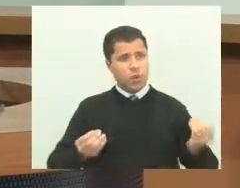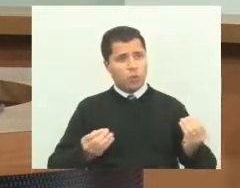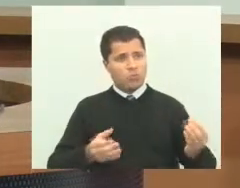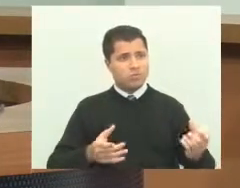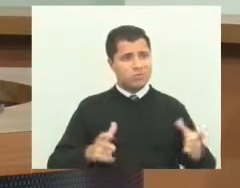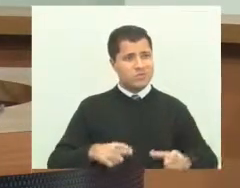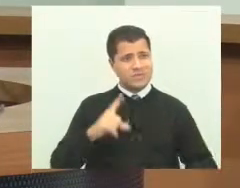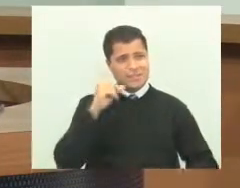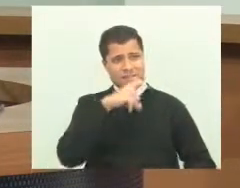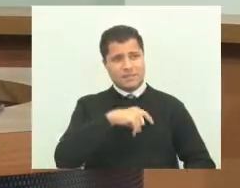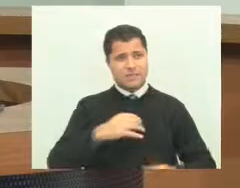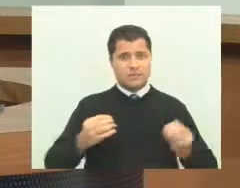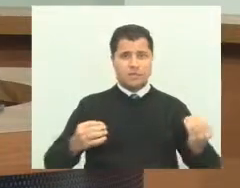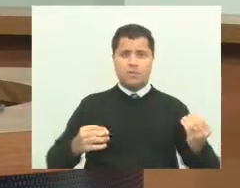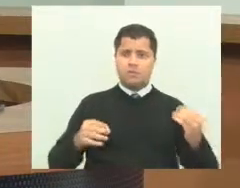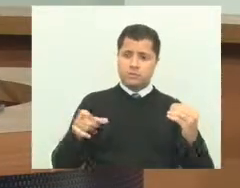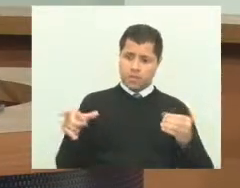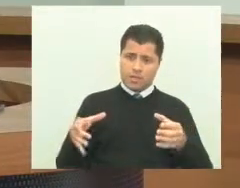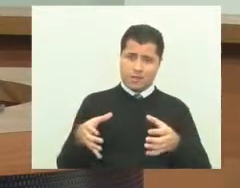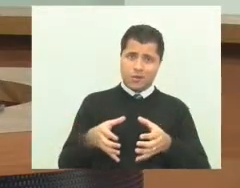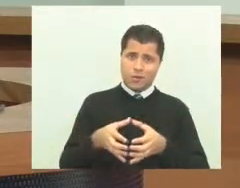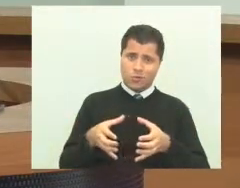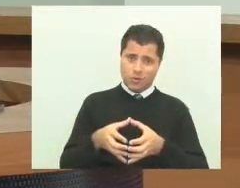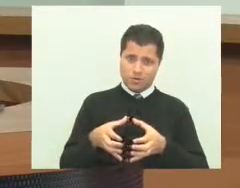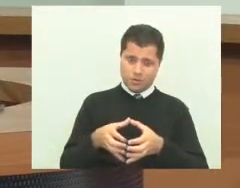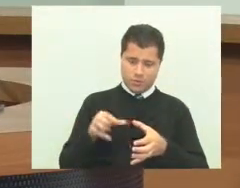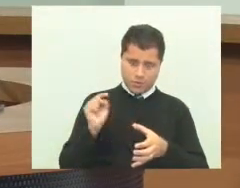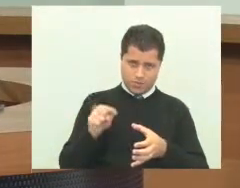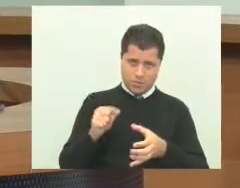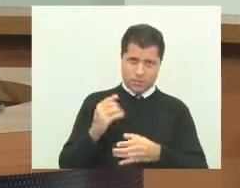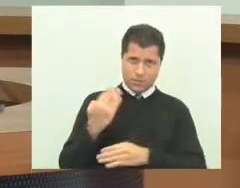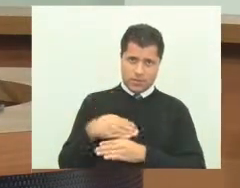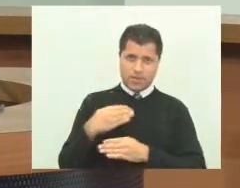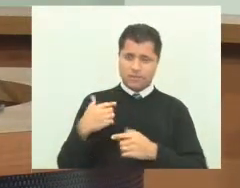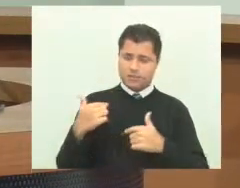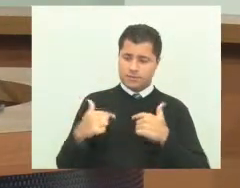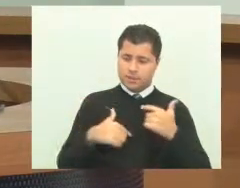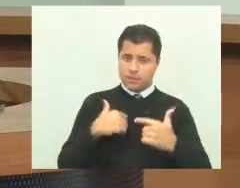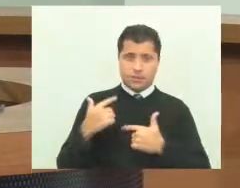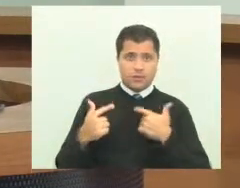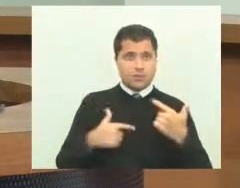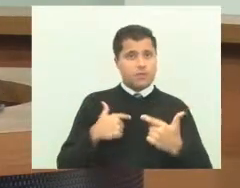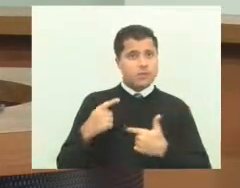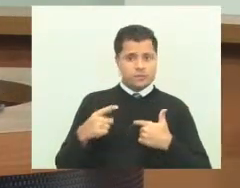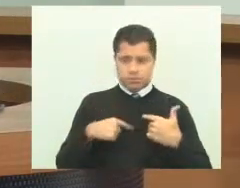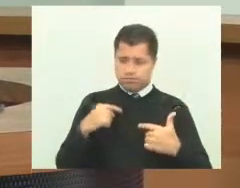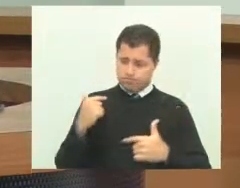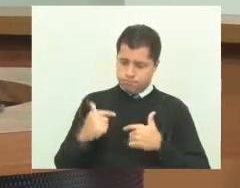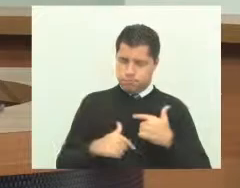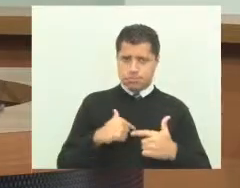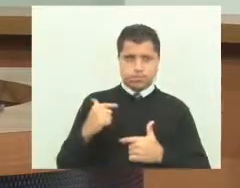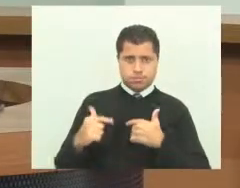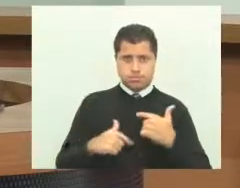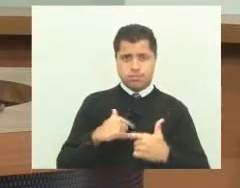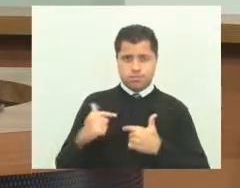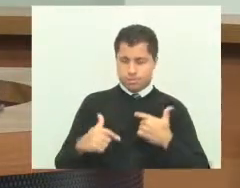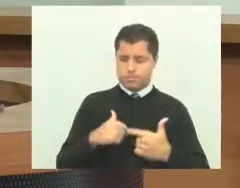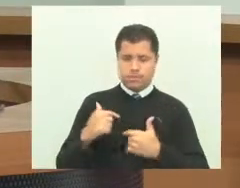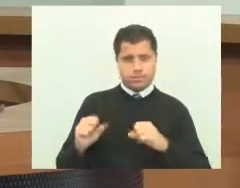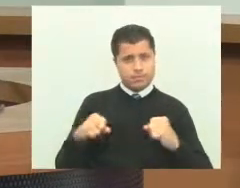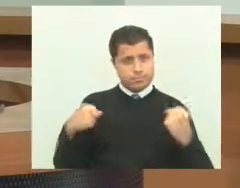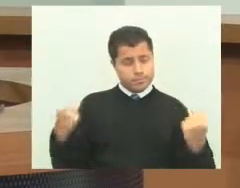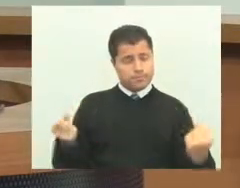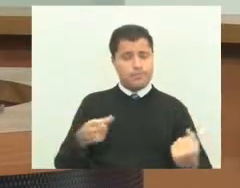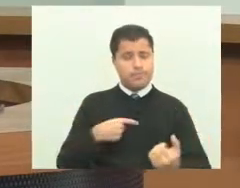Quantos e quantos anos eles vieram crescendo e hoje sofrendo pela falta de qualidade e de condições de